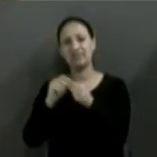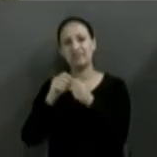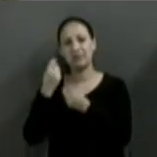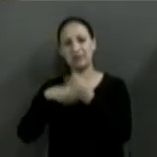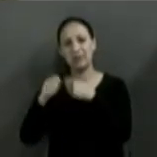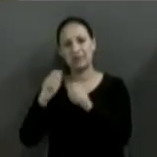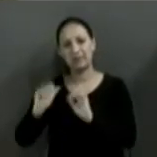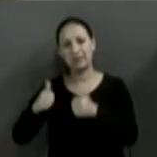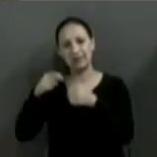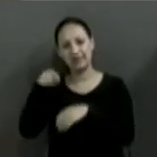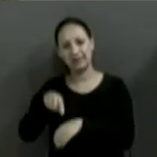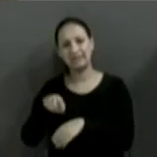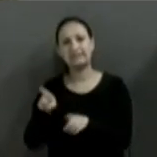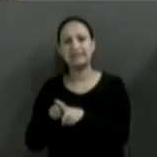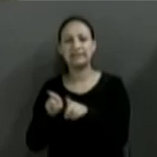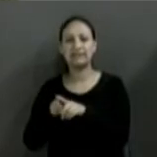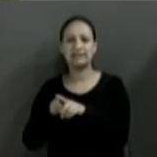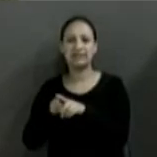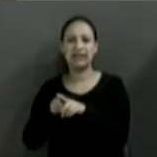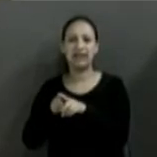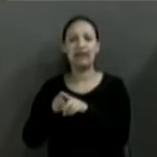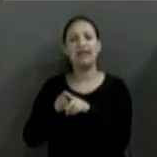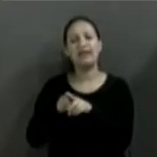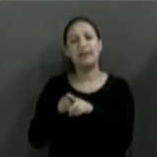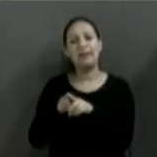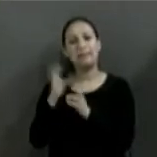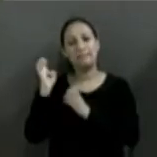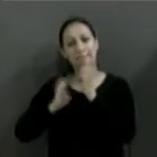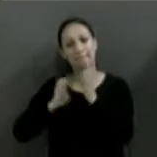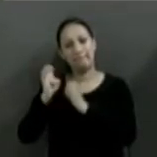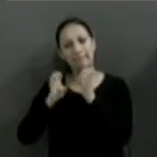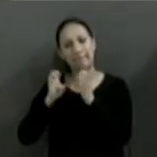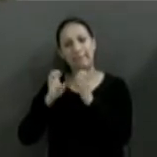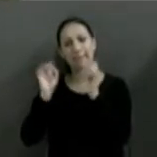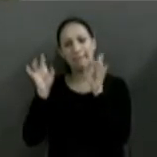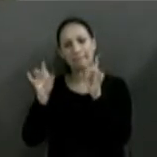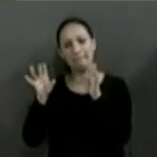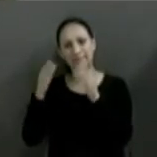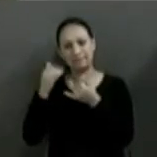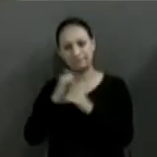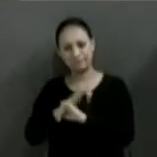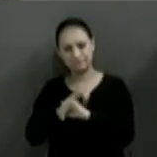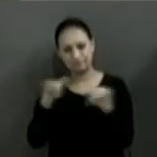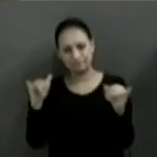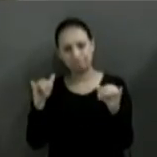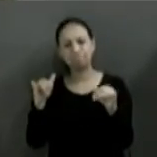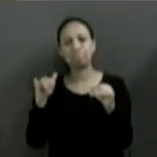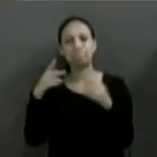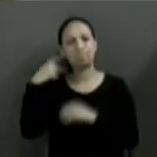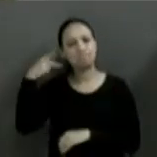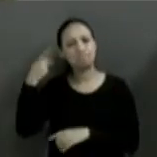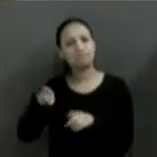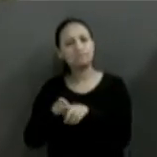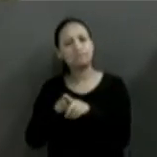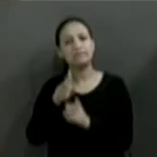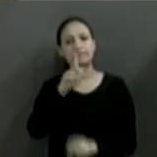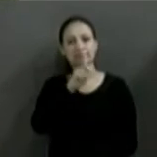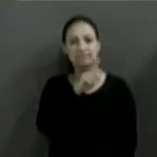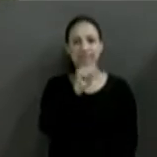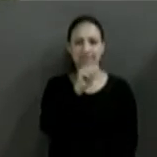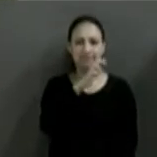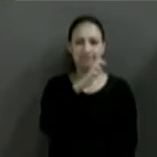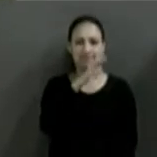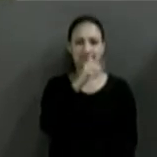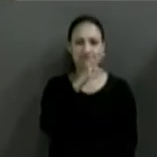negócio e também Brindes Novo Hamburgo, empresa especializada em campanhas políticas. Também, Garfão, restaurante e pizzaria,